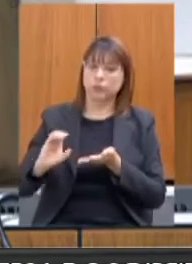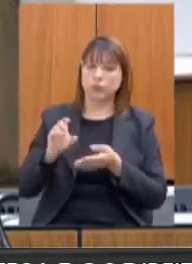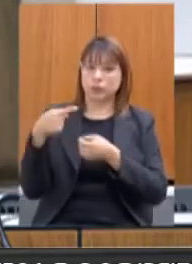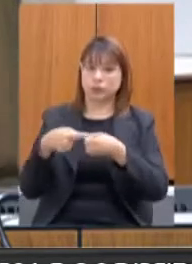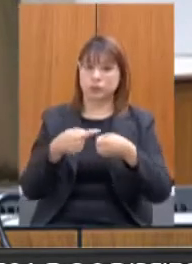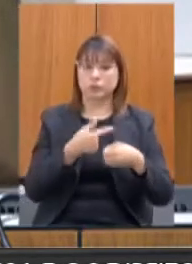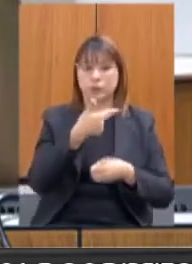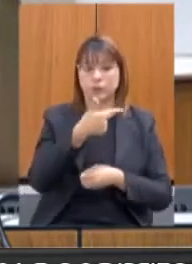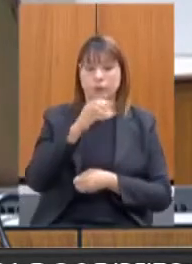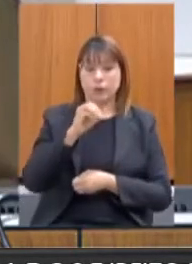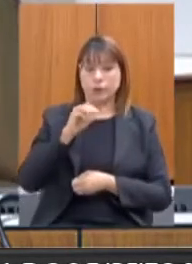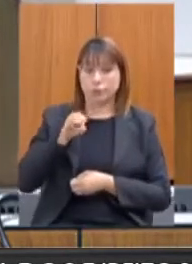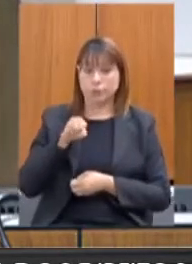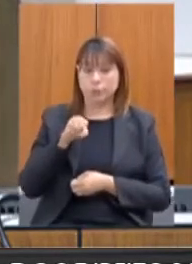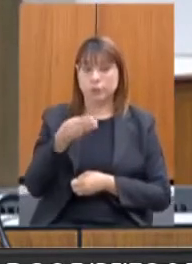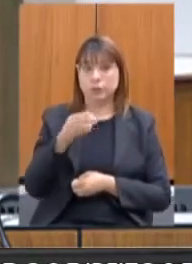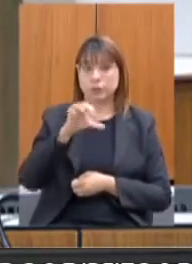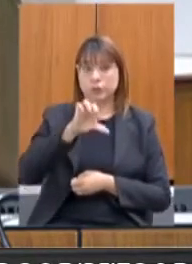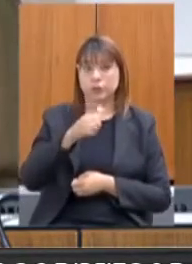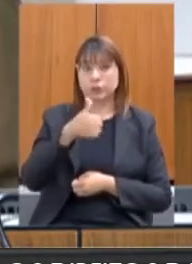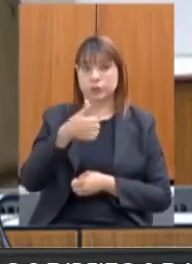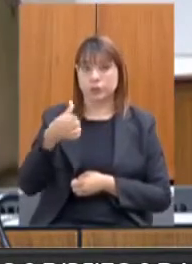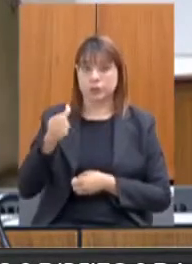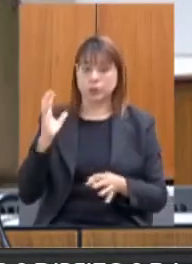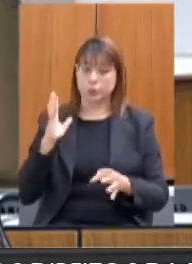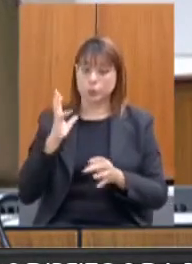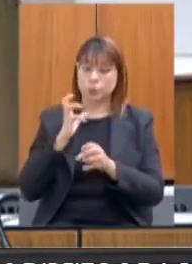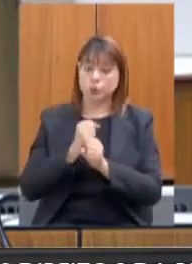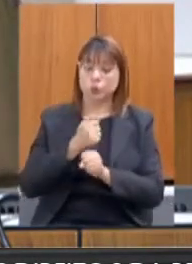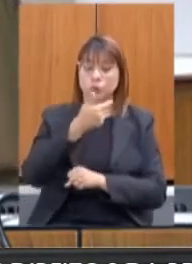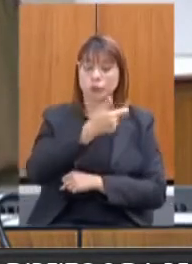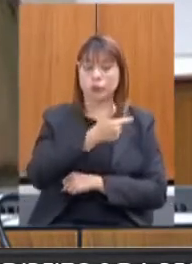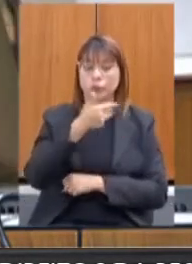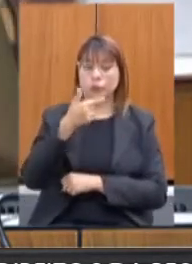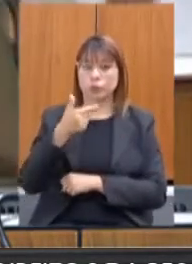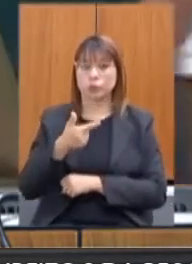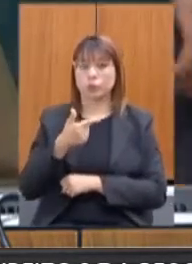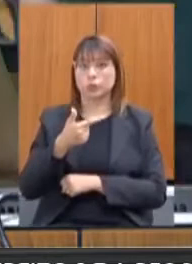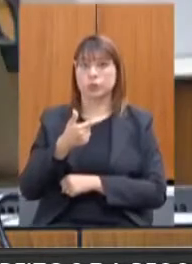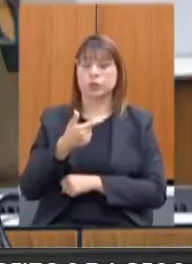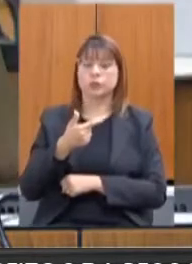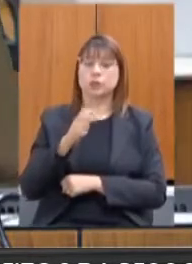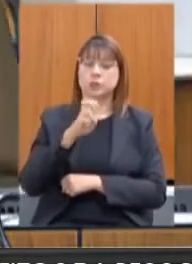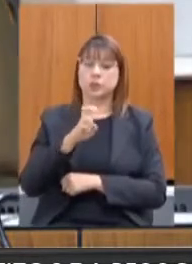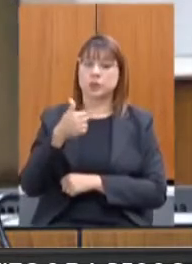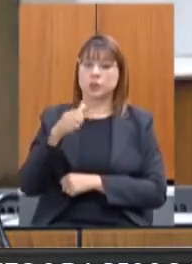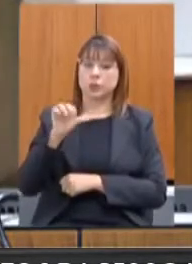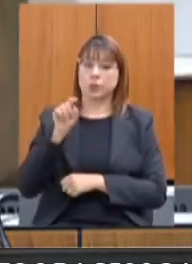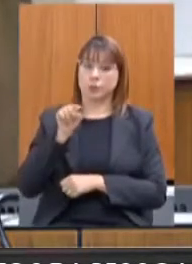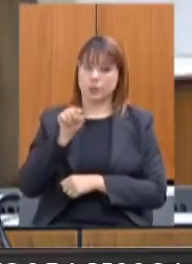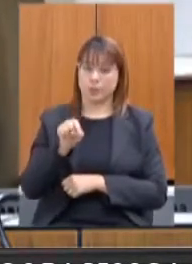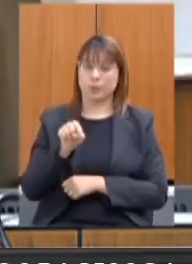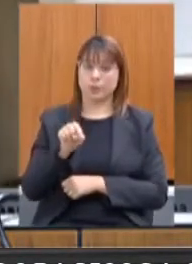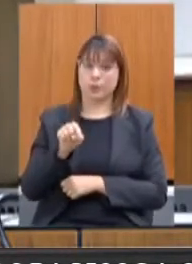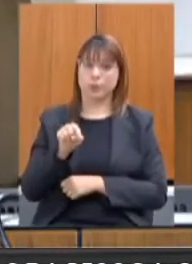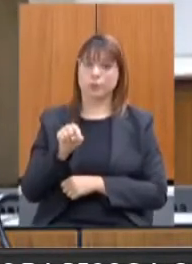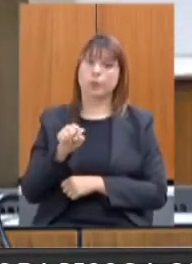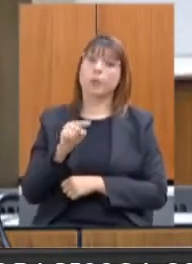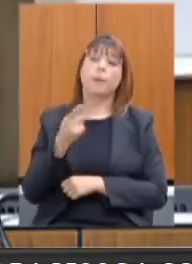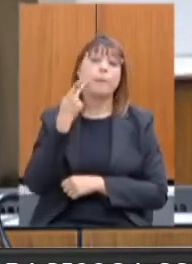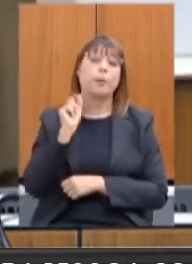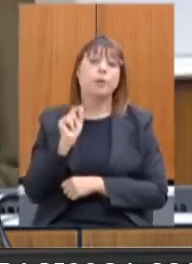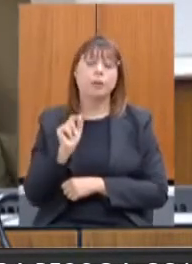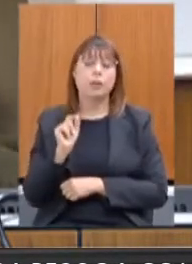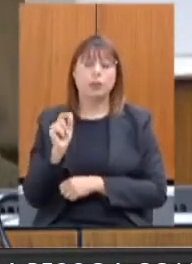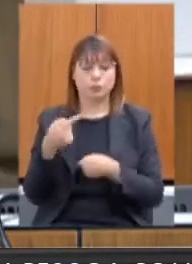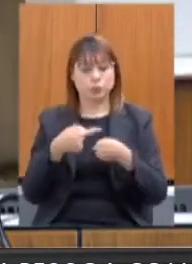$ 20,726,630, num total de R$,519 mil, que são para os municípios